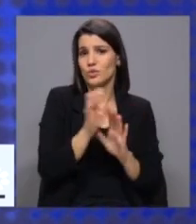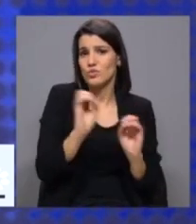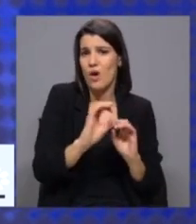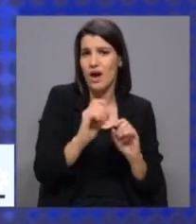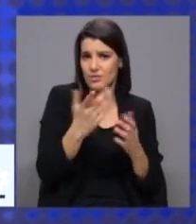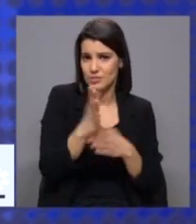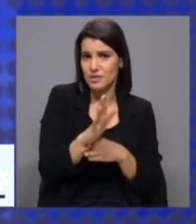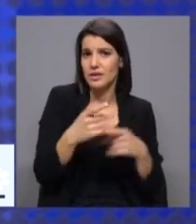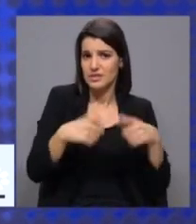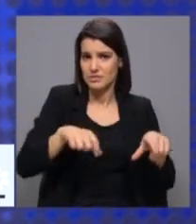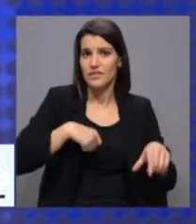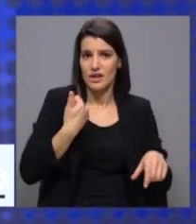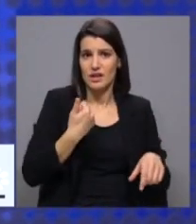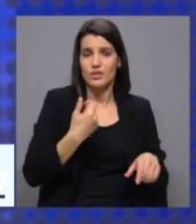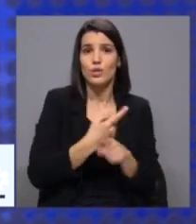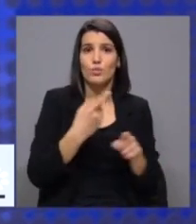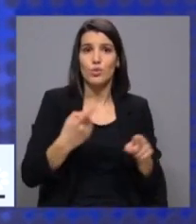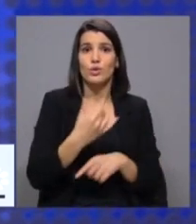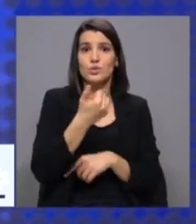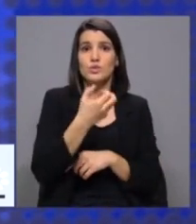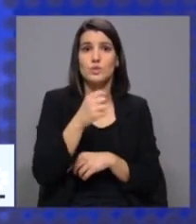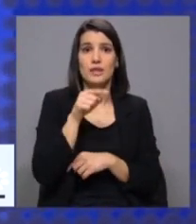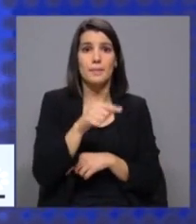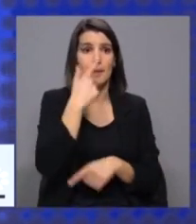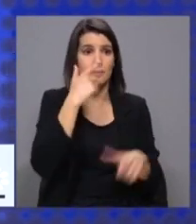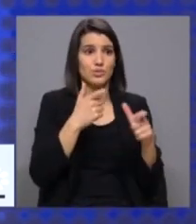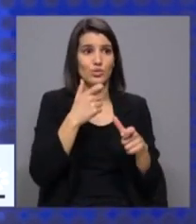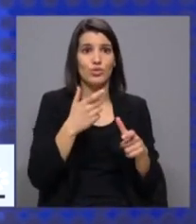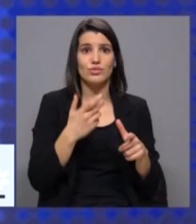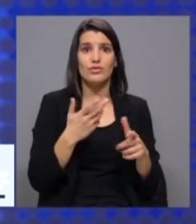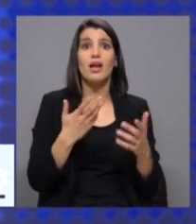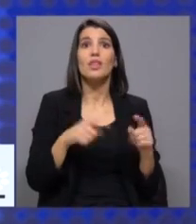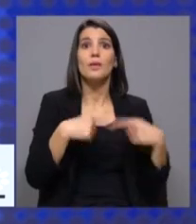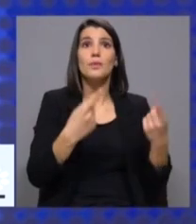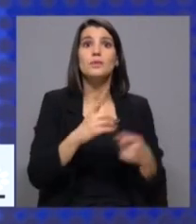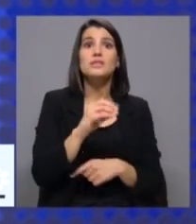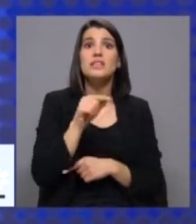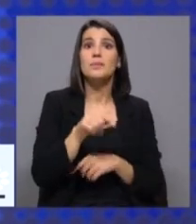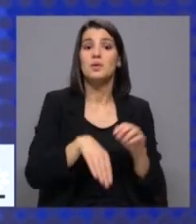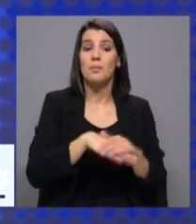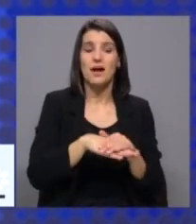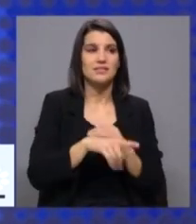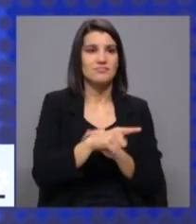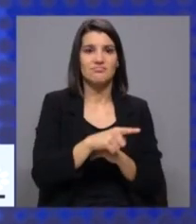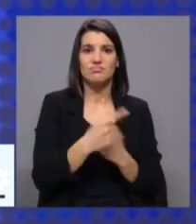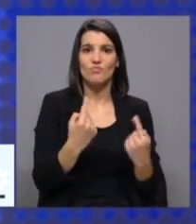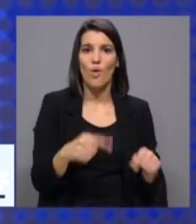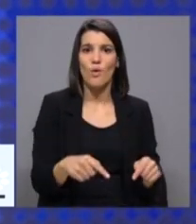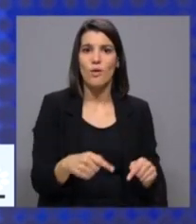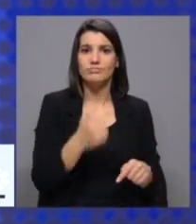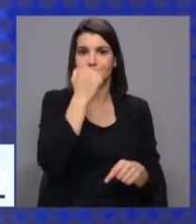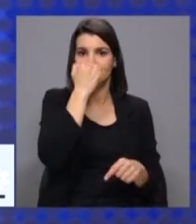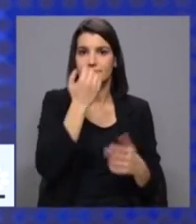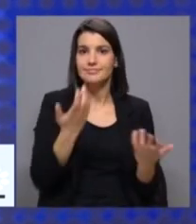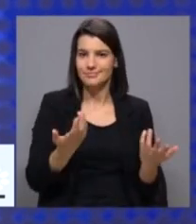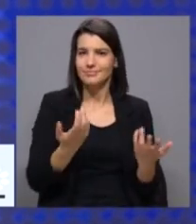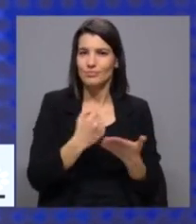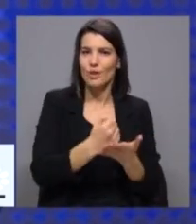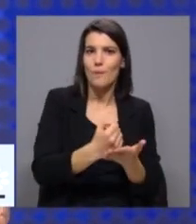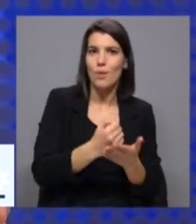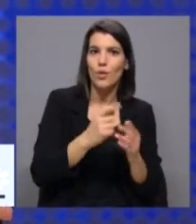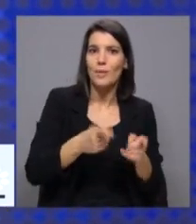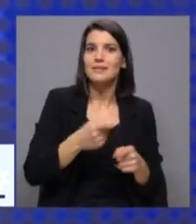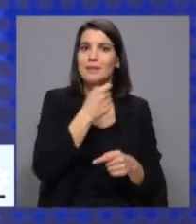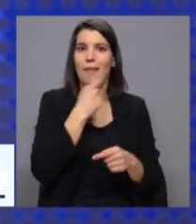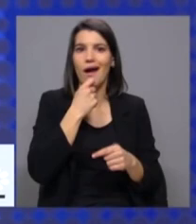Recipes Verdes, que ia chegar a 250 mil pessoas e depois chegou a 60 mil no máximo. E, portanto, sabemos, enfim, apoios que eram para abrir em maio e que